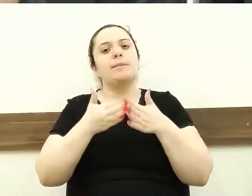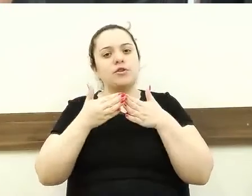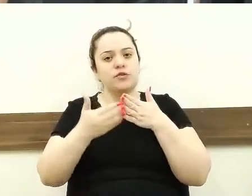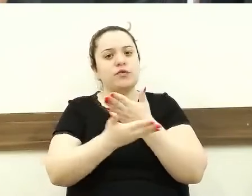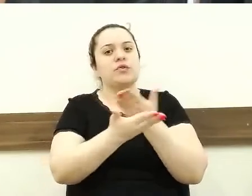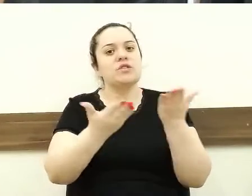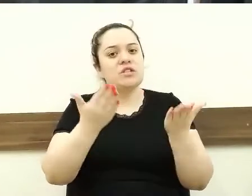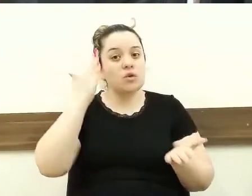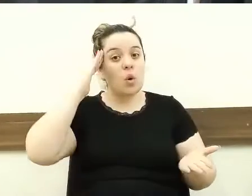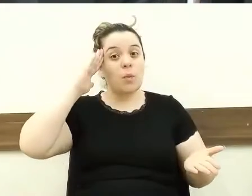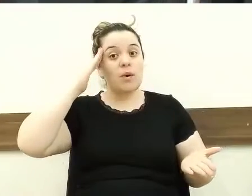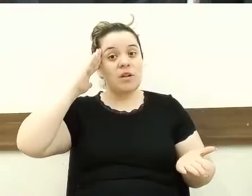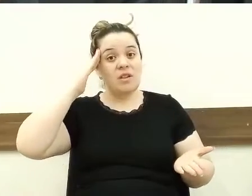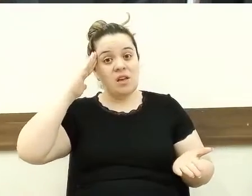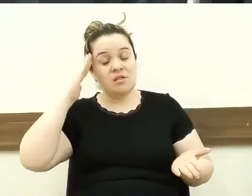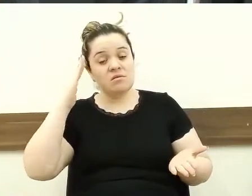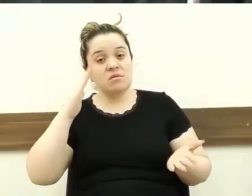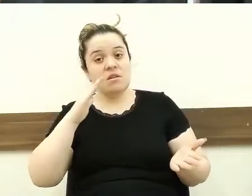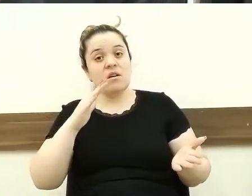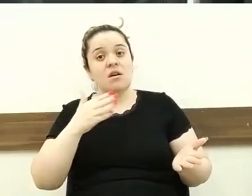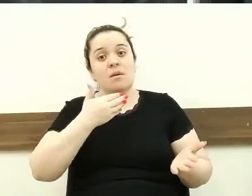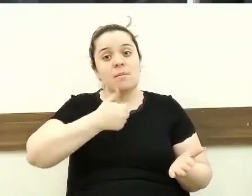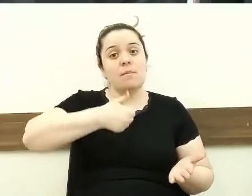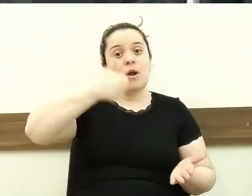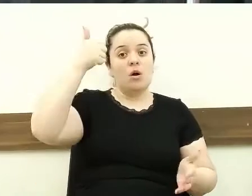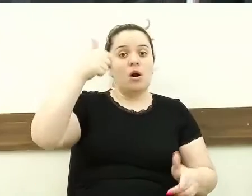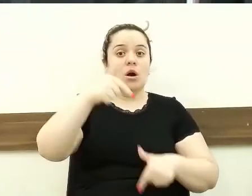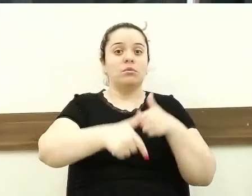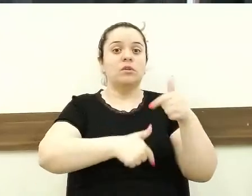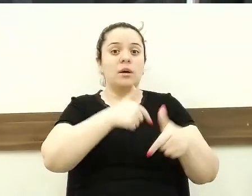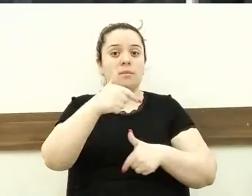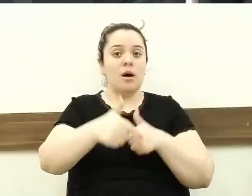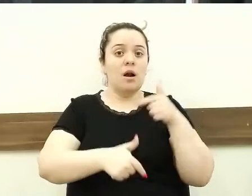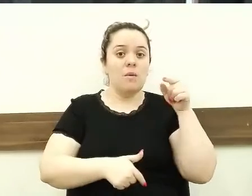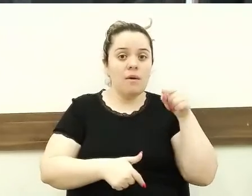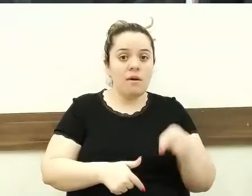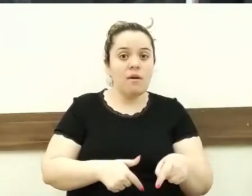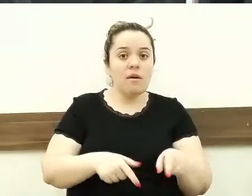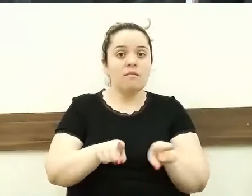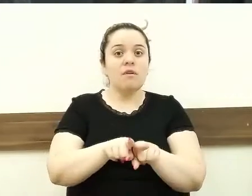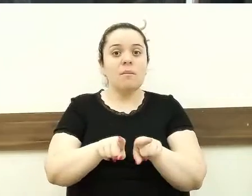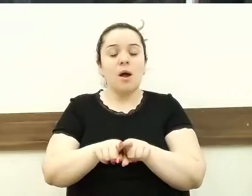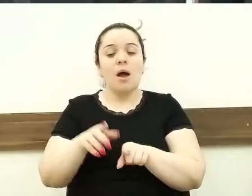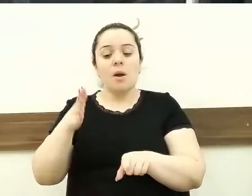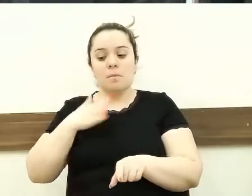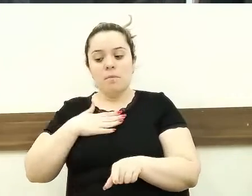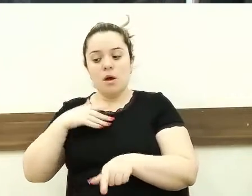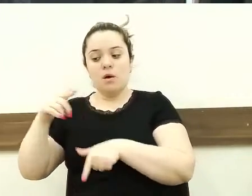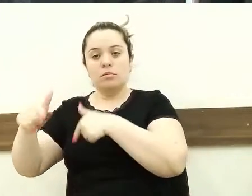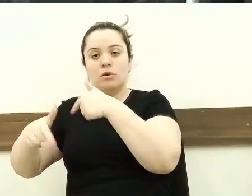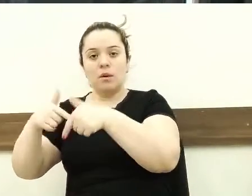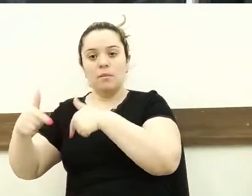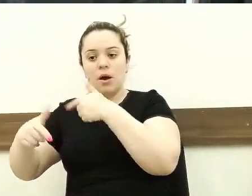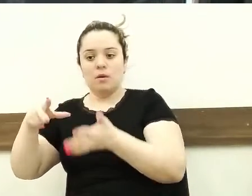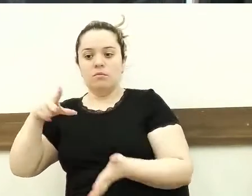e também o meu trabalho particular. Obrigado, obrigado população, quero que deixar